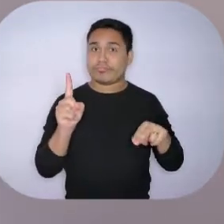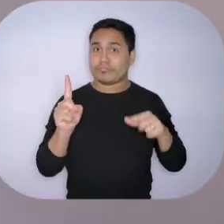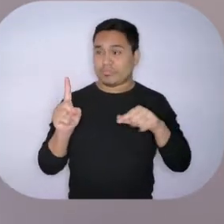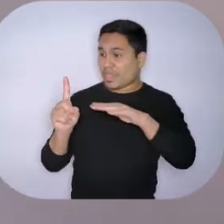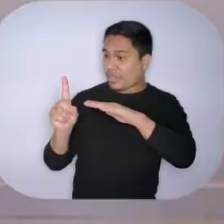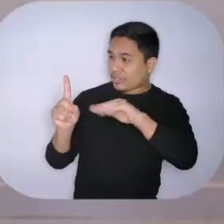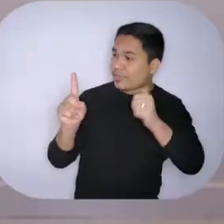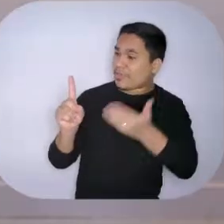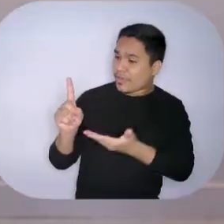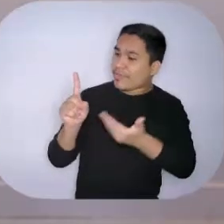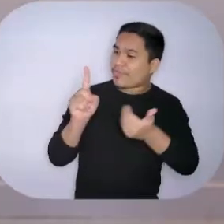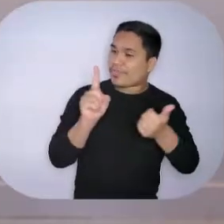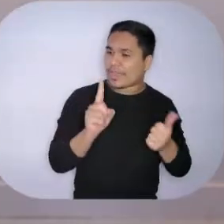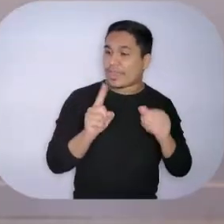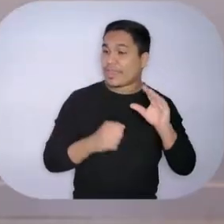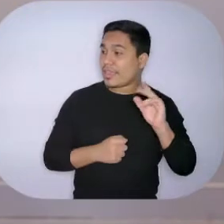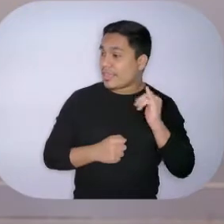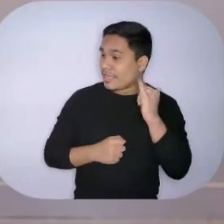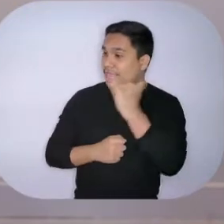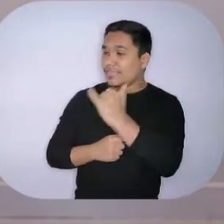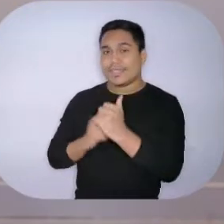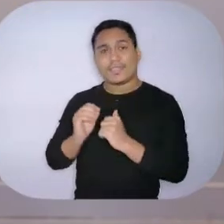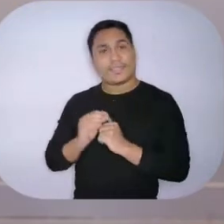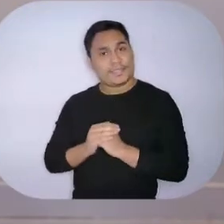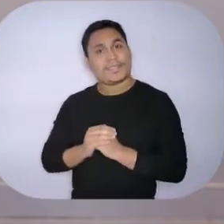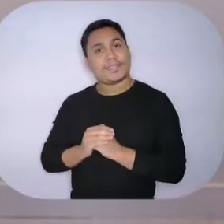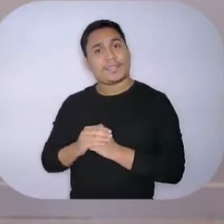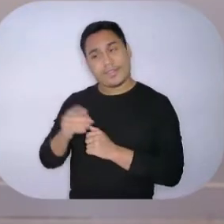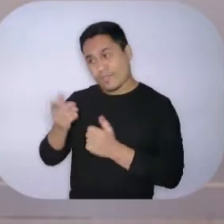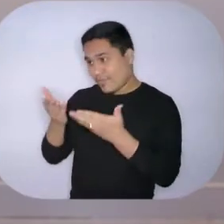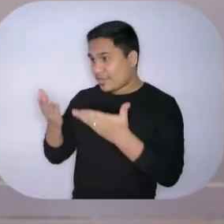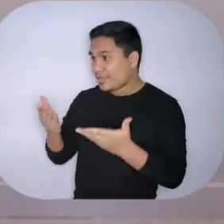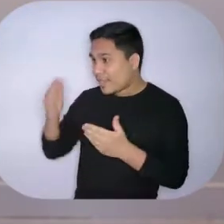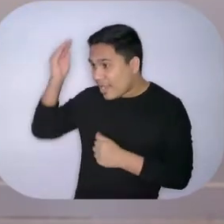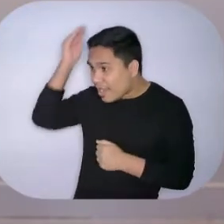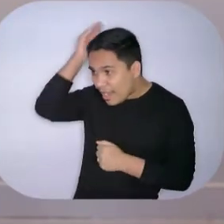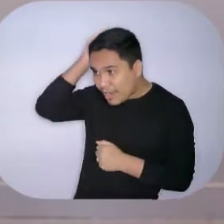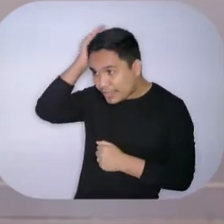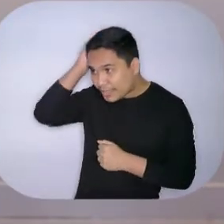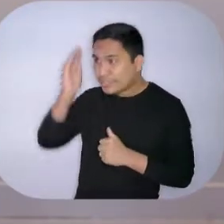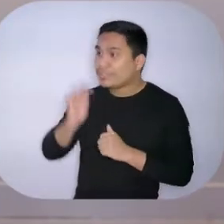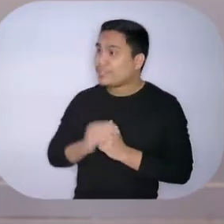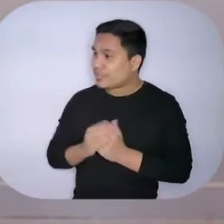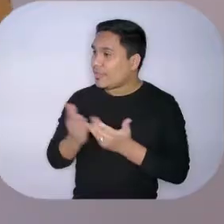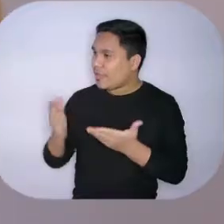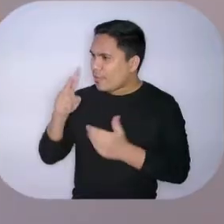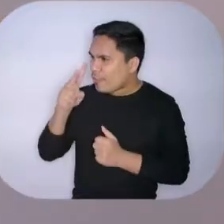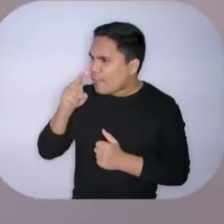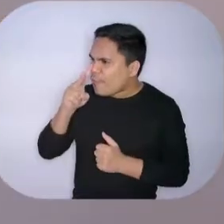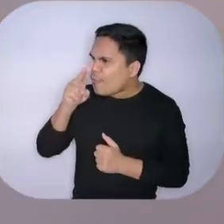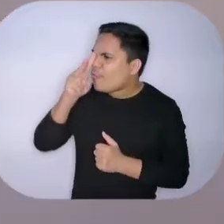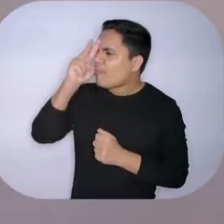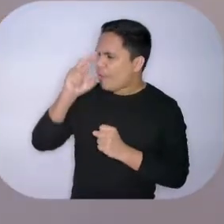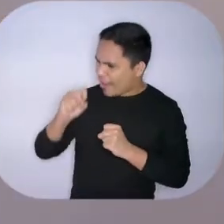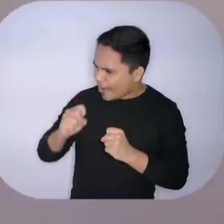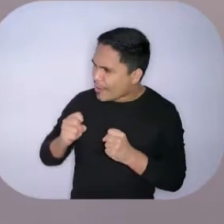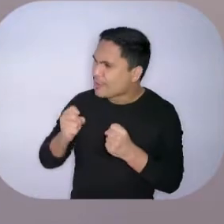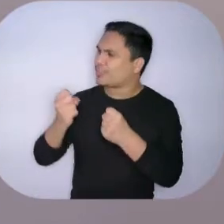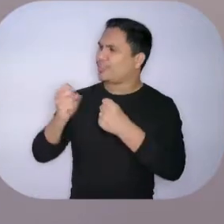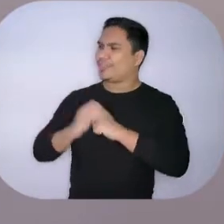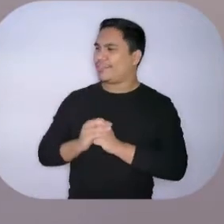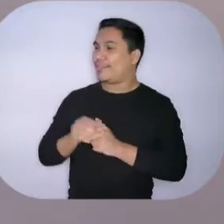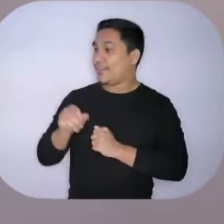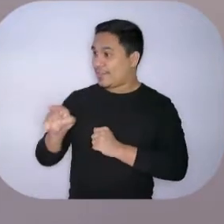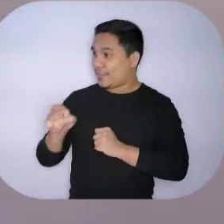ao ouvido Anitta, minha filha, seja forte, você ainda vai ser